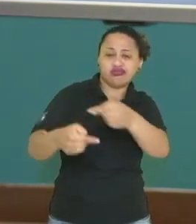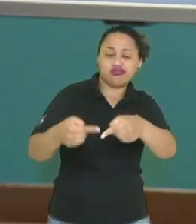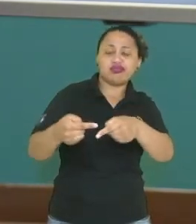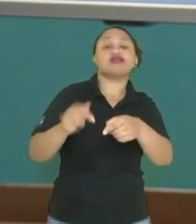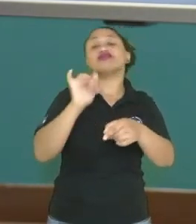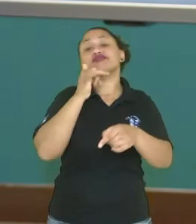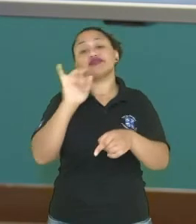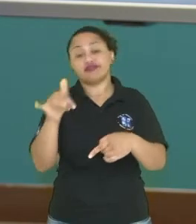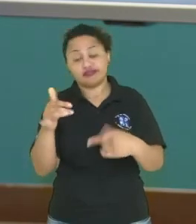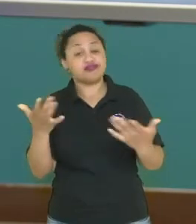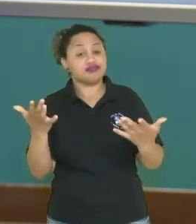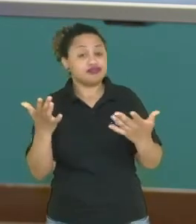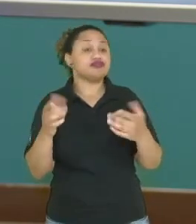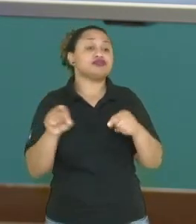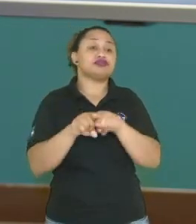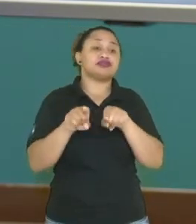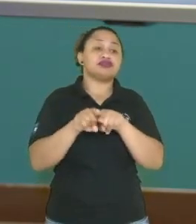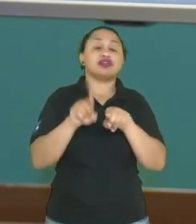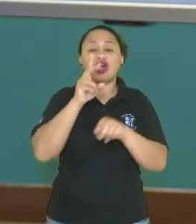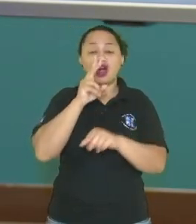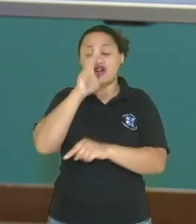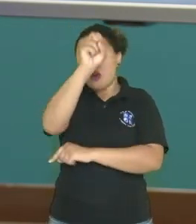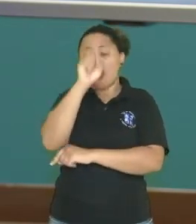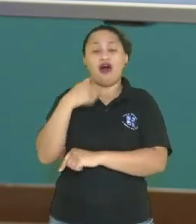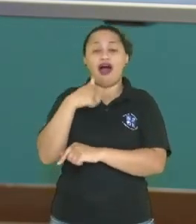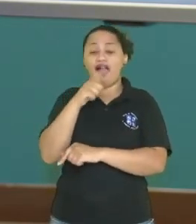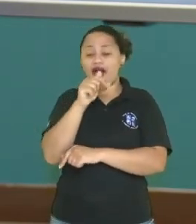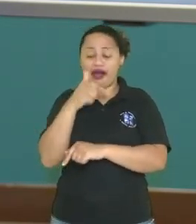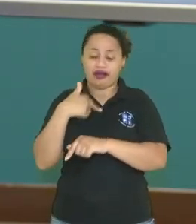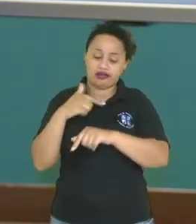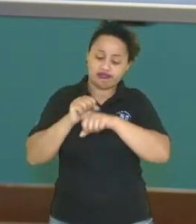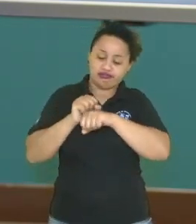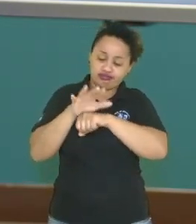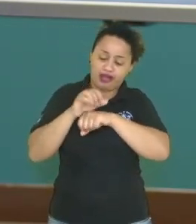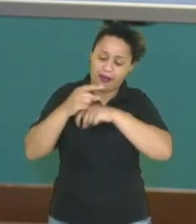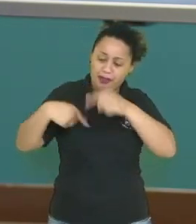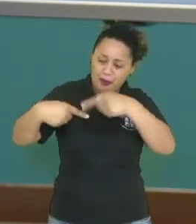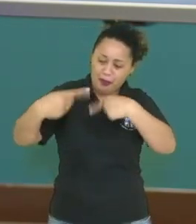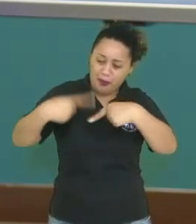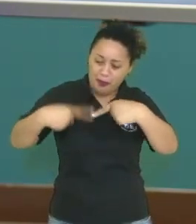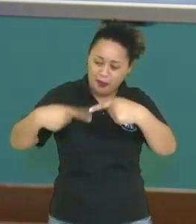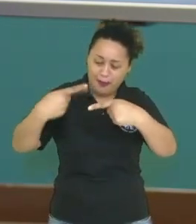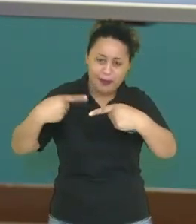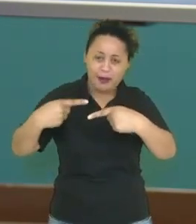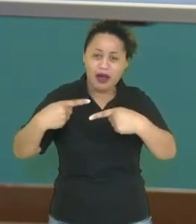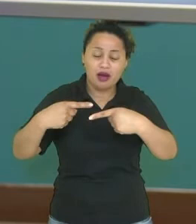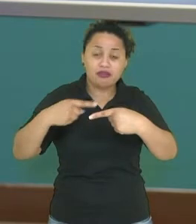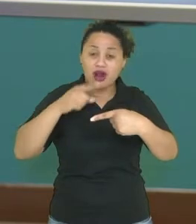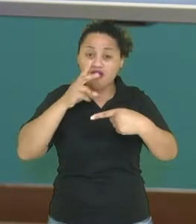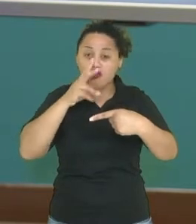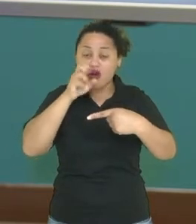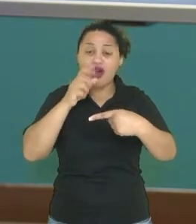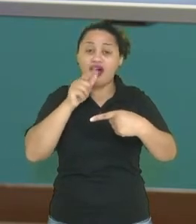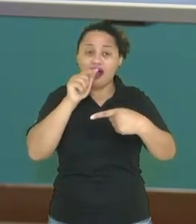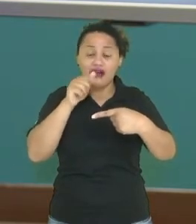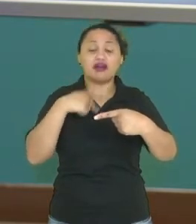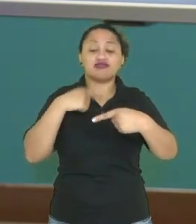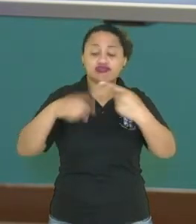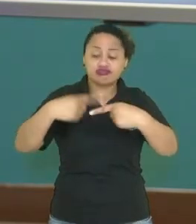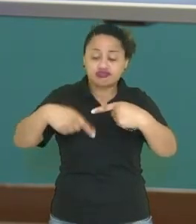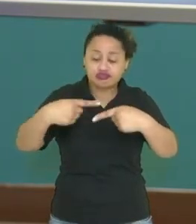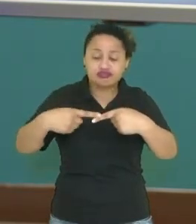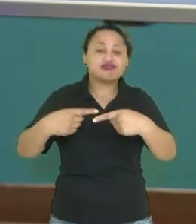quedas d'água, né, a força que vai movimentar as turbinas, que vão ali instigar os geradores para o quê?